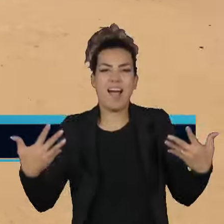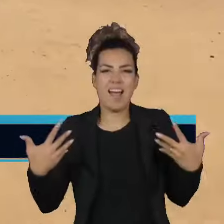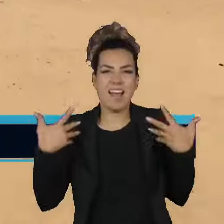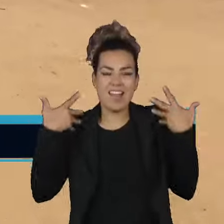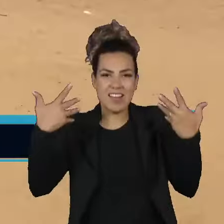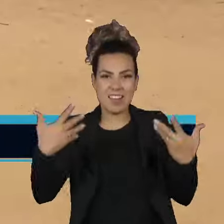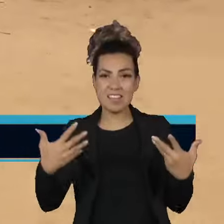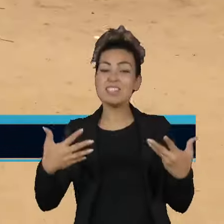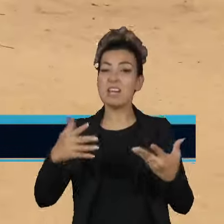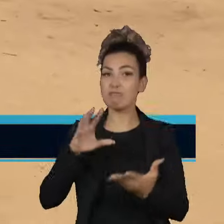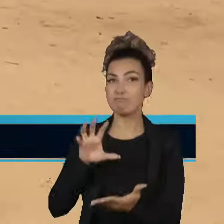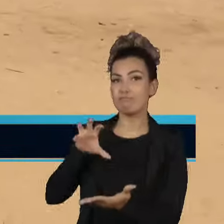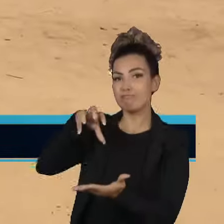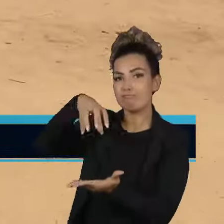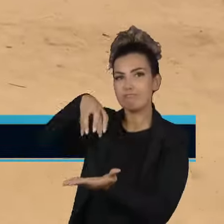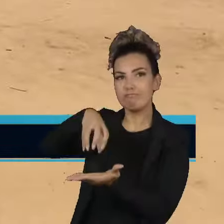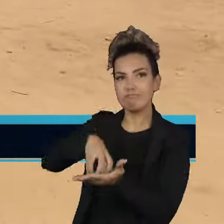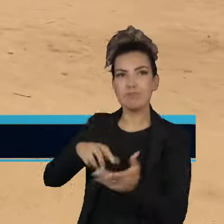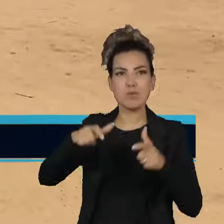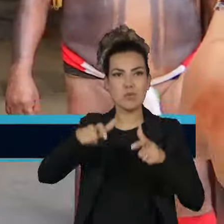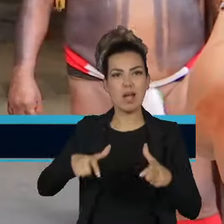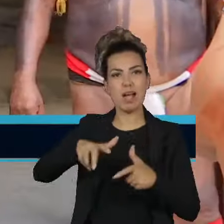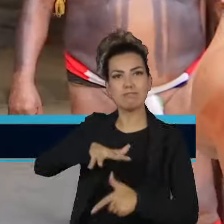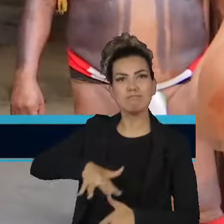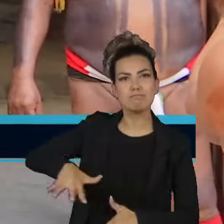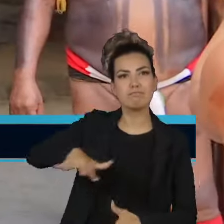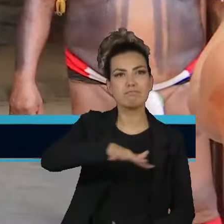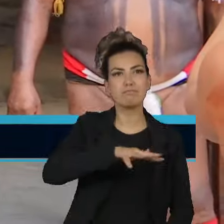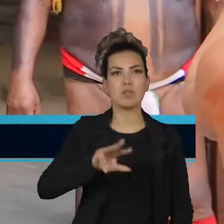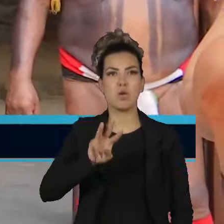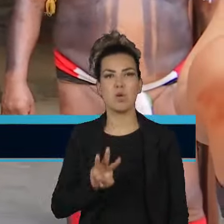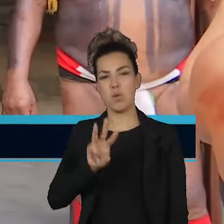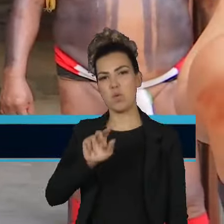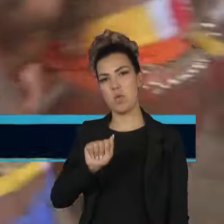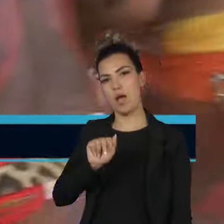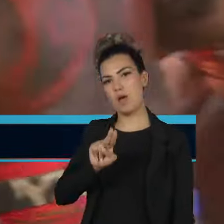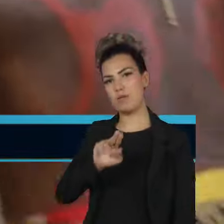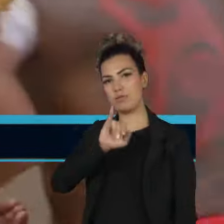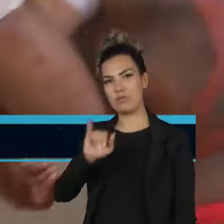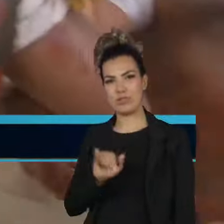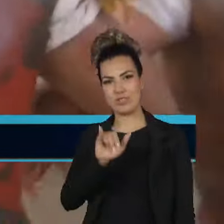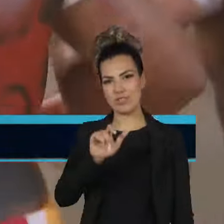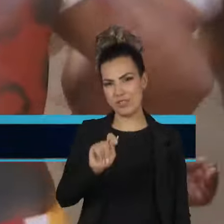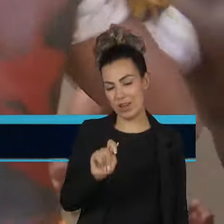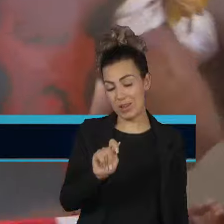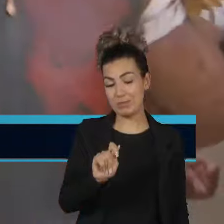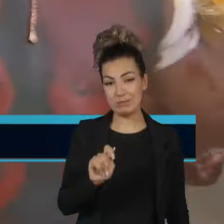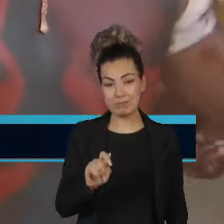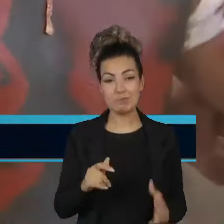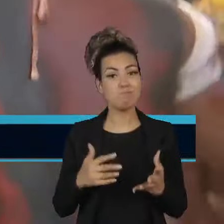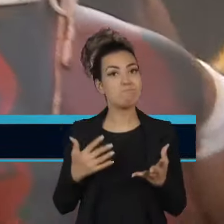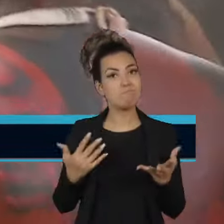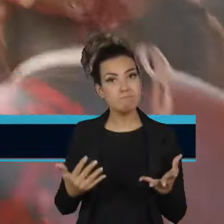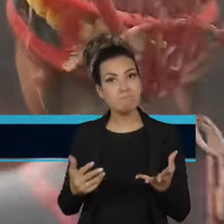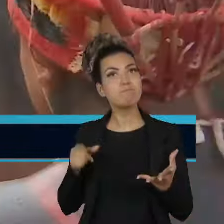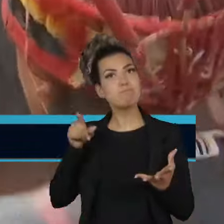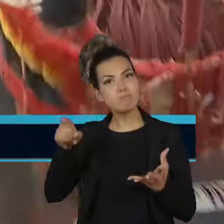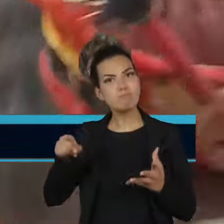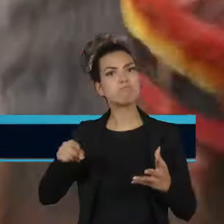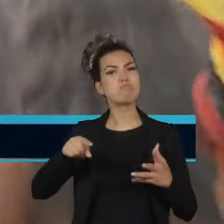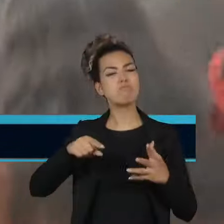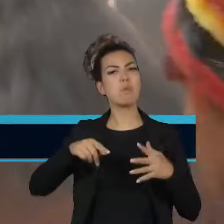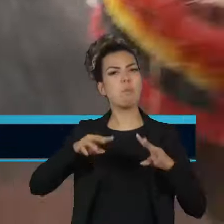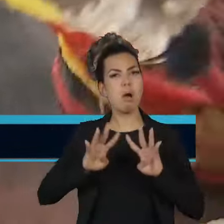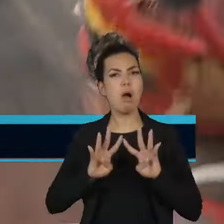terra indígena Batur. É um dia muito especial para a Mora. Tudo para receber a réplica de Kamucoacá.